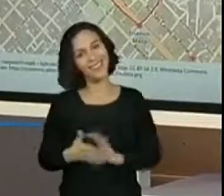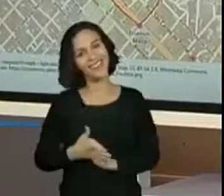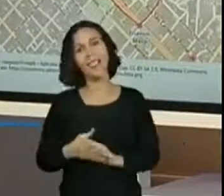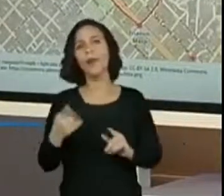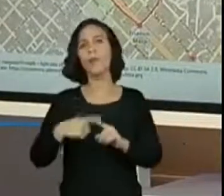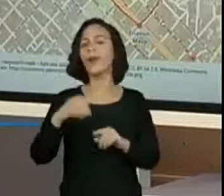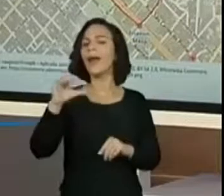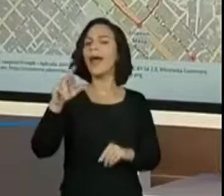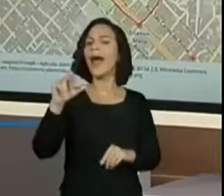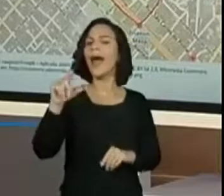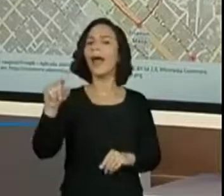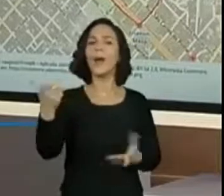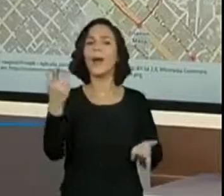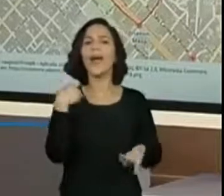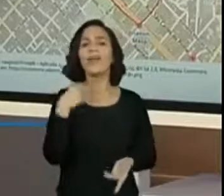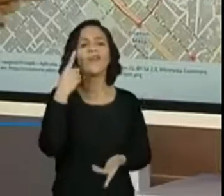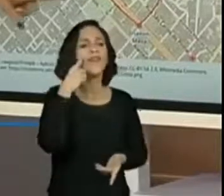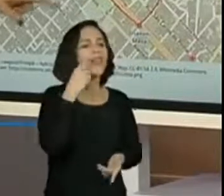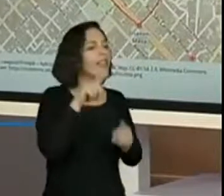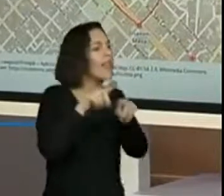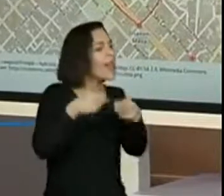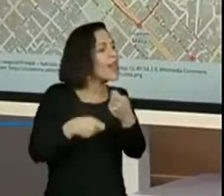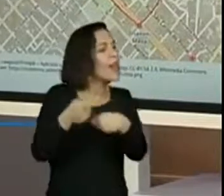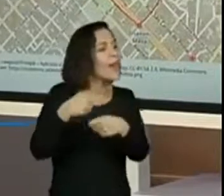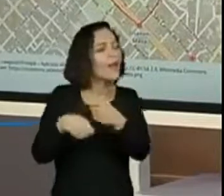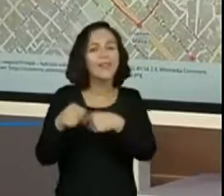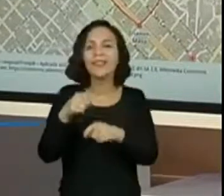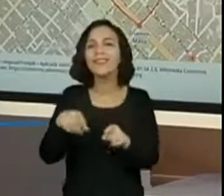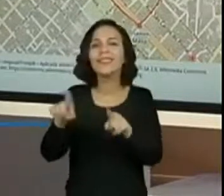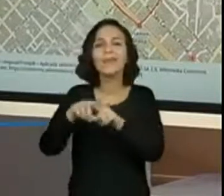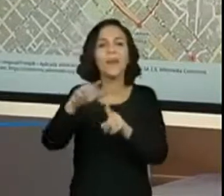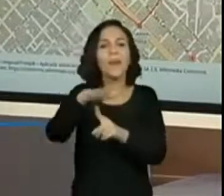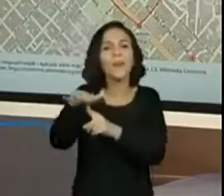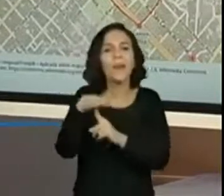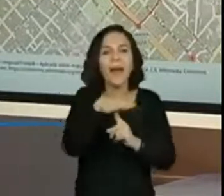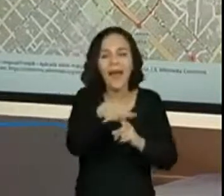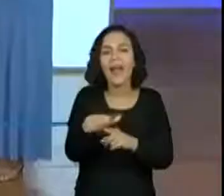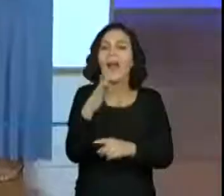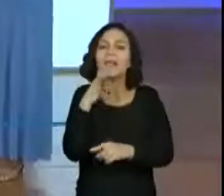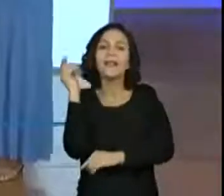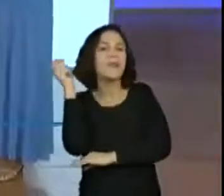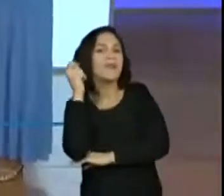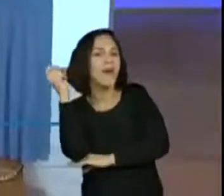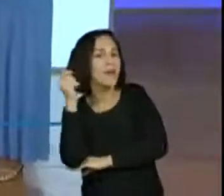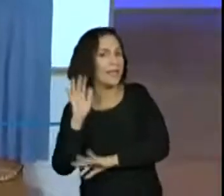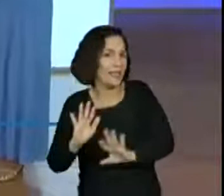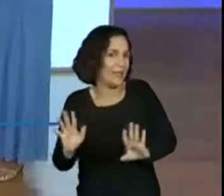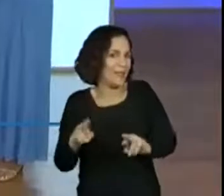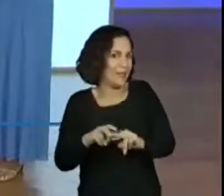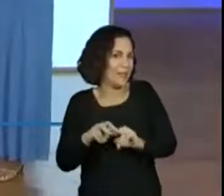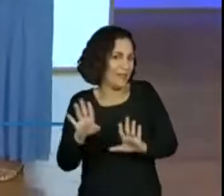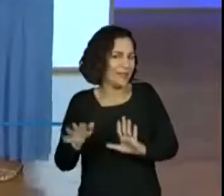a Carol quis descer ali e ver as lojinhas. O Parque Trianon. Conhecer a Paulista. Isso aí.